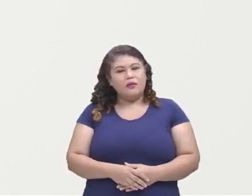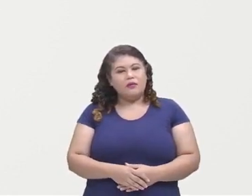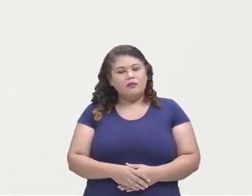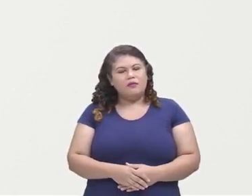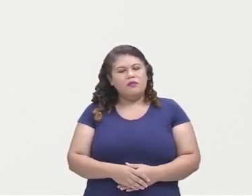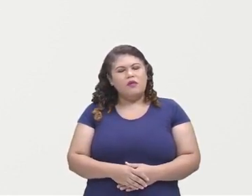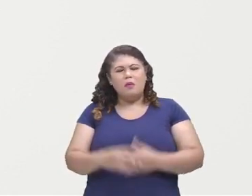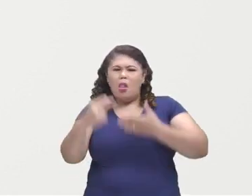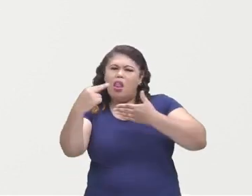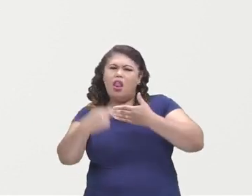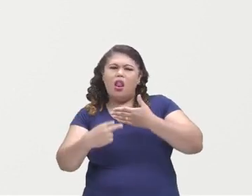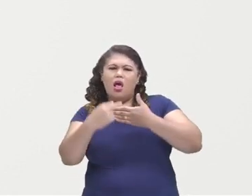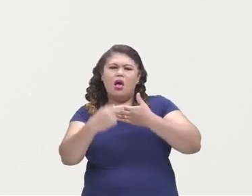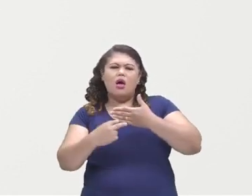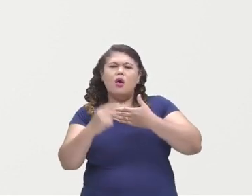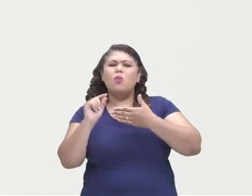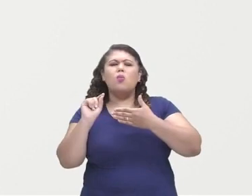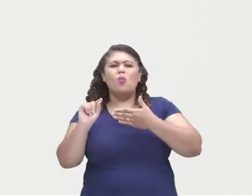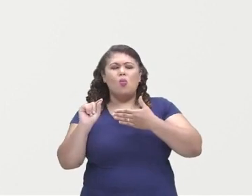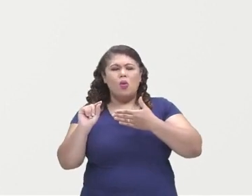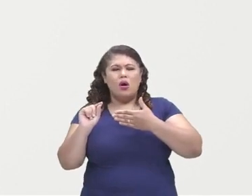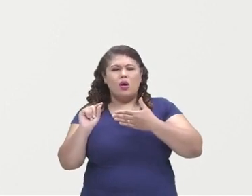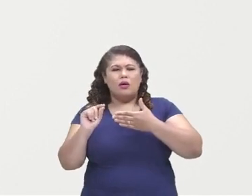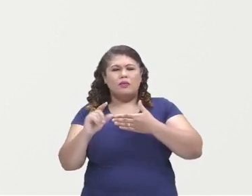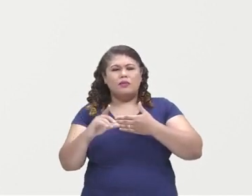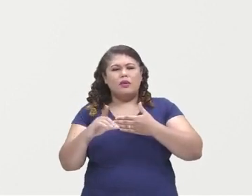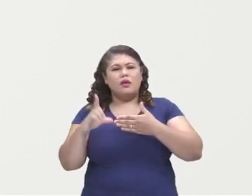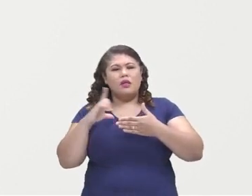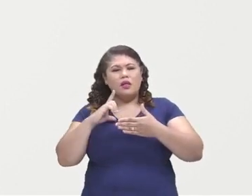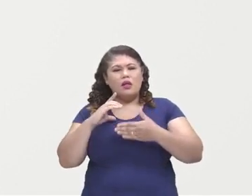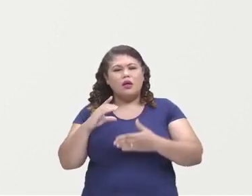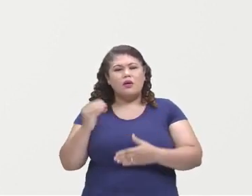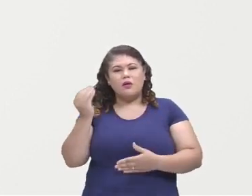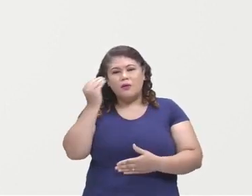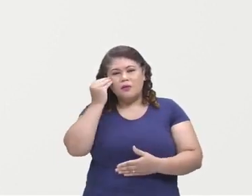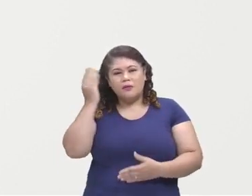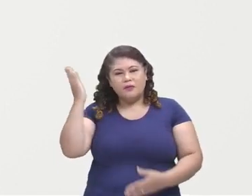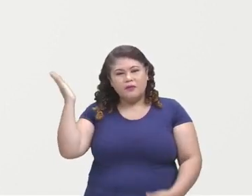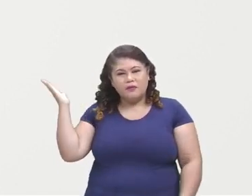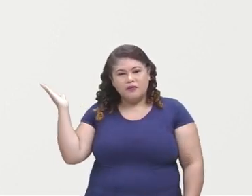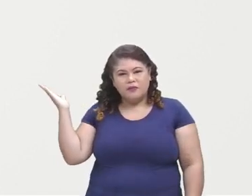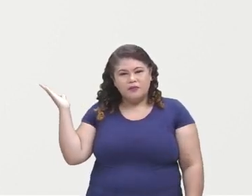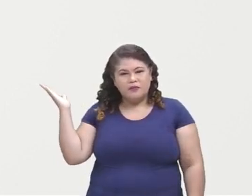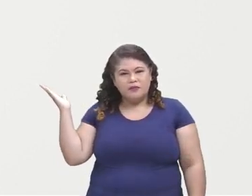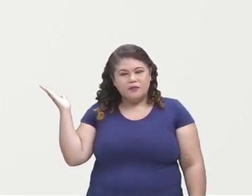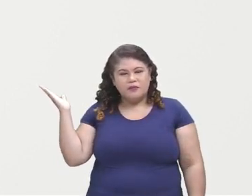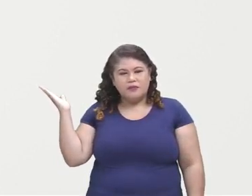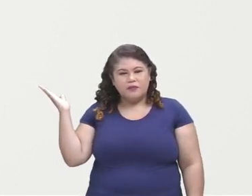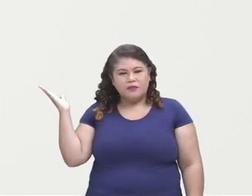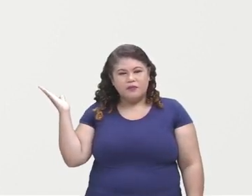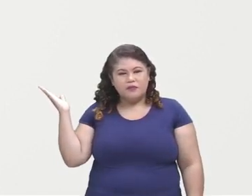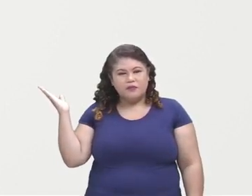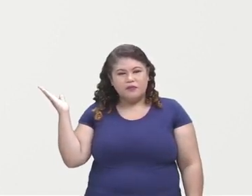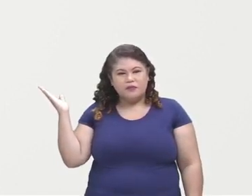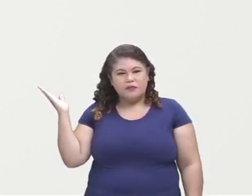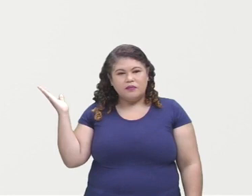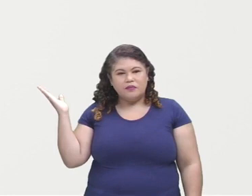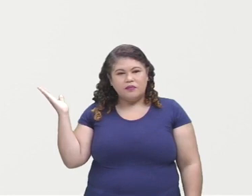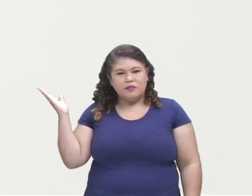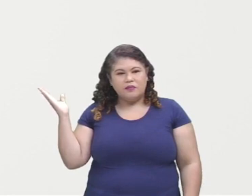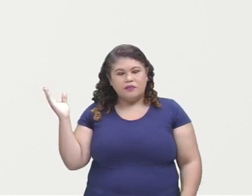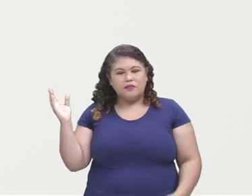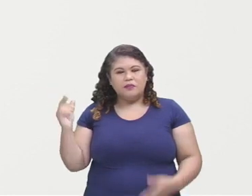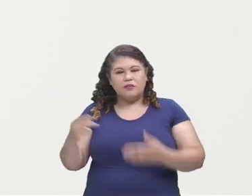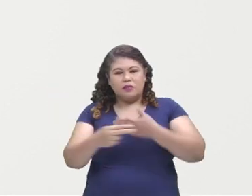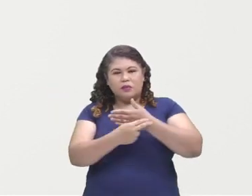escrito na capa do livro? Coleções, meus primeiros clássicos, é o que está escrito aqui. E o que está